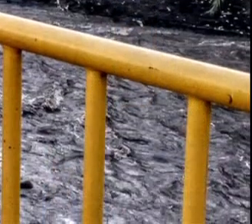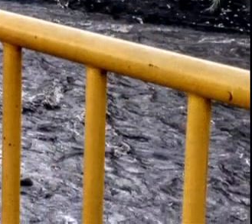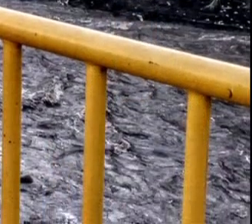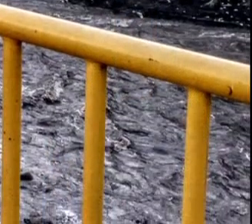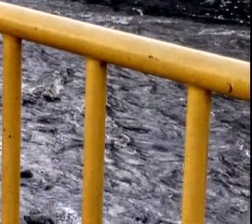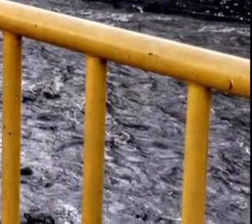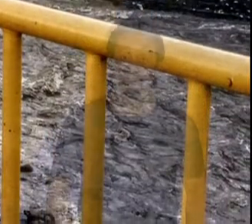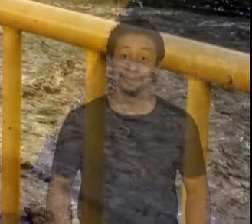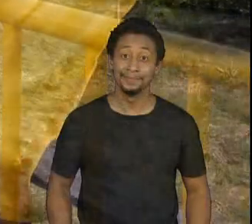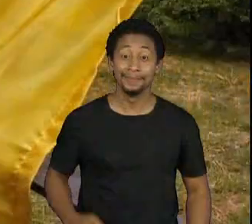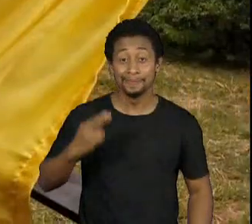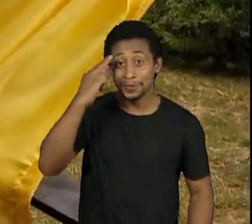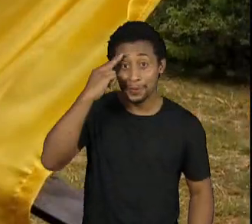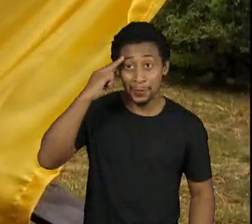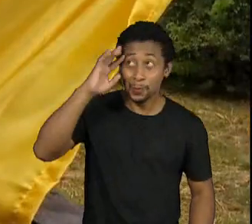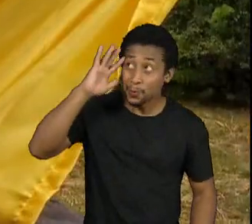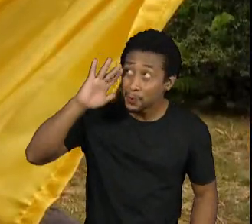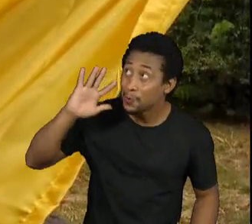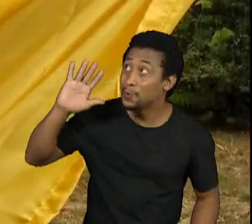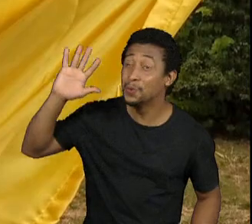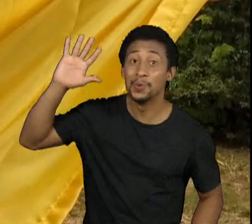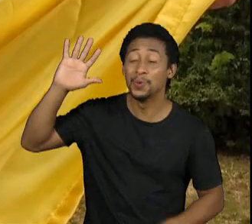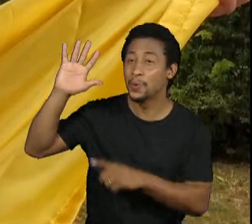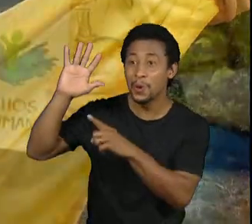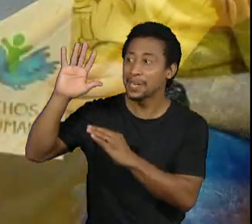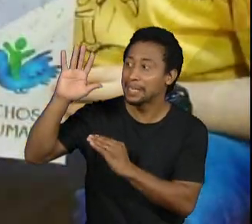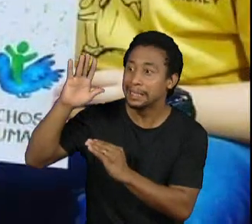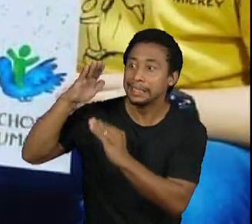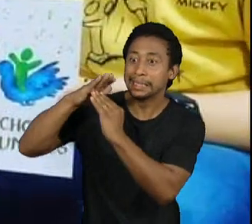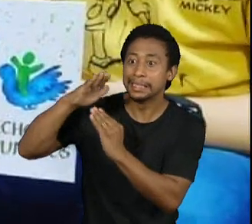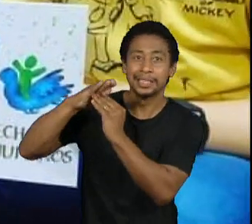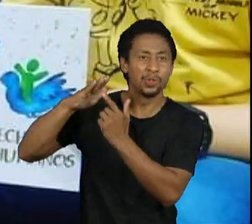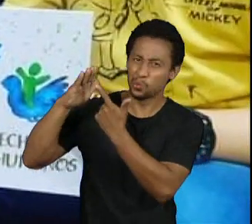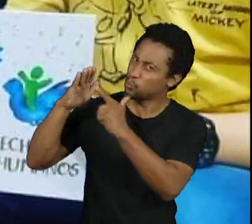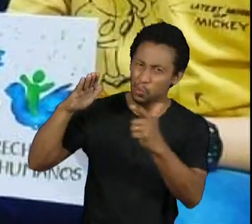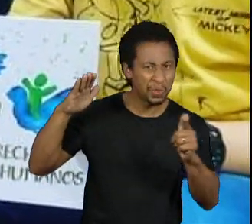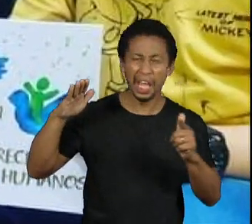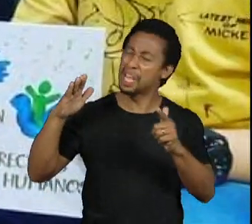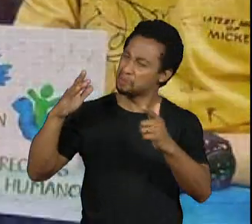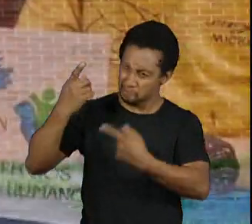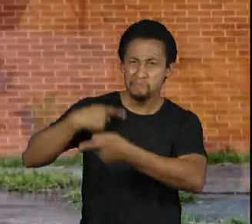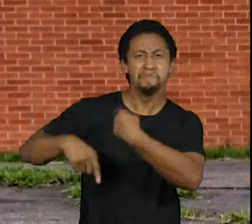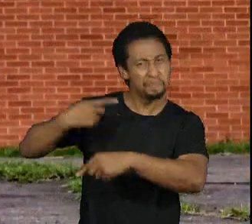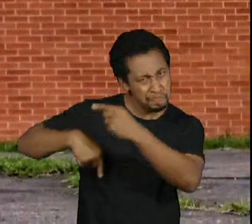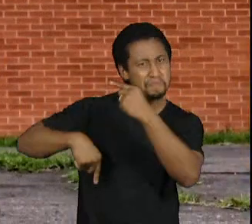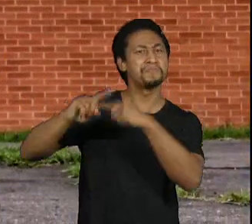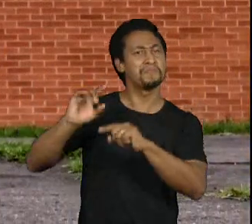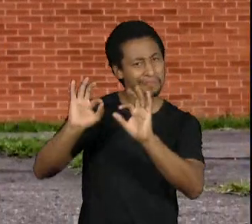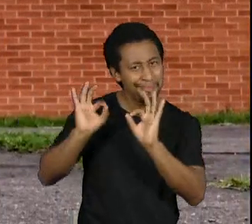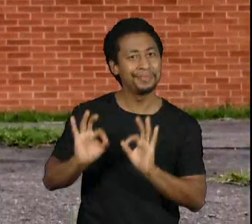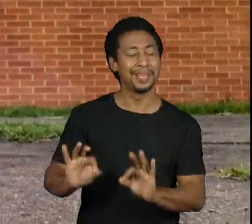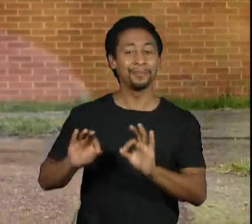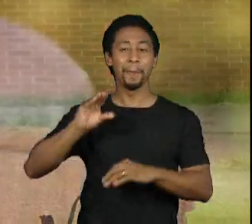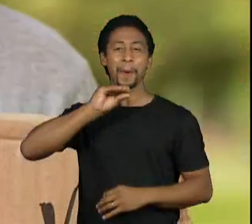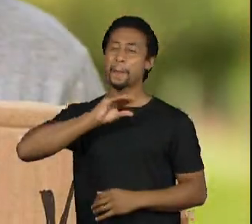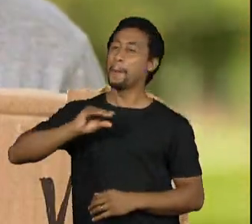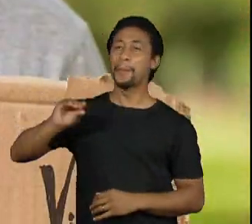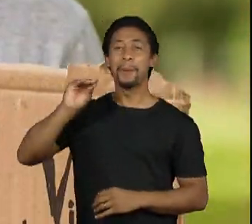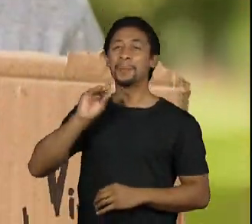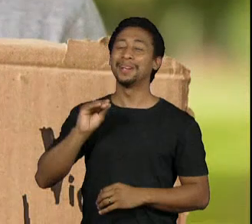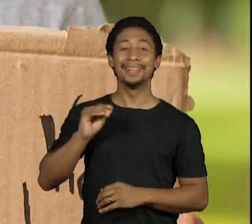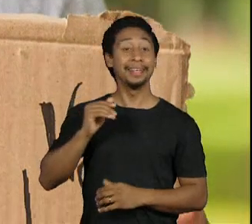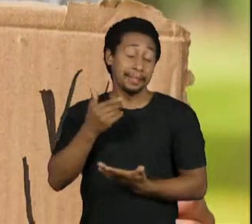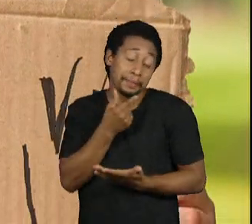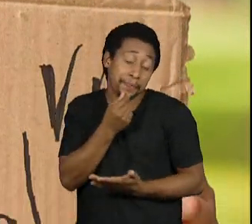Os sonhos de Francisco não conhecem fronteiras. E como a linguagem da infância parece ser universal, manda um